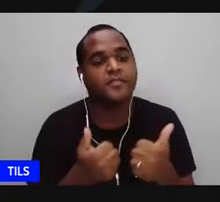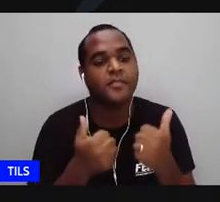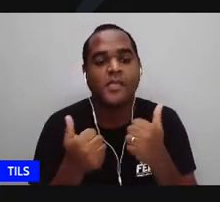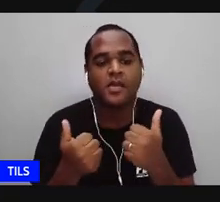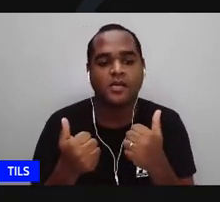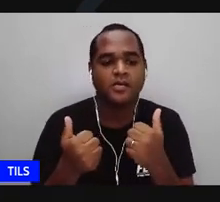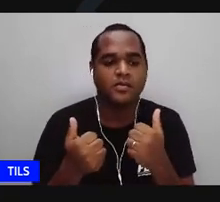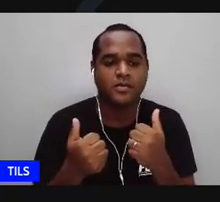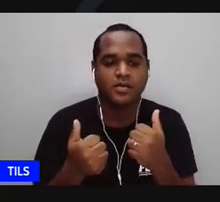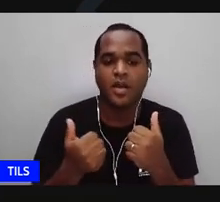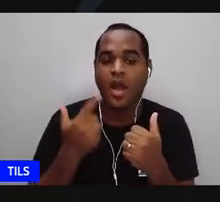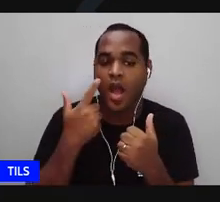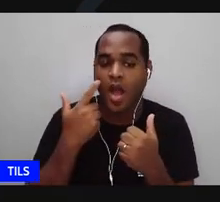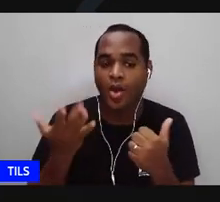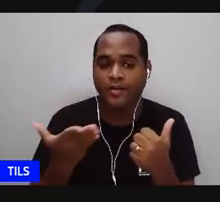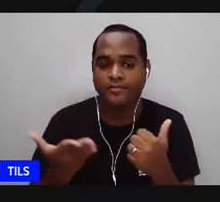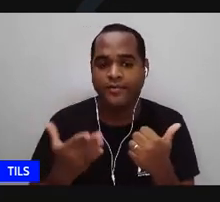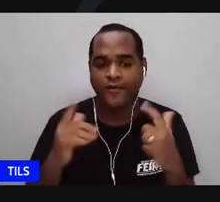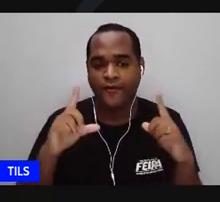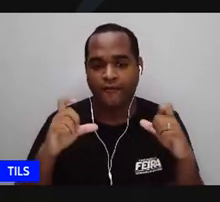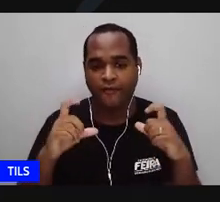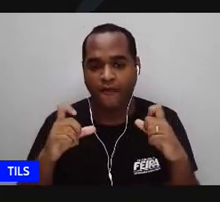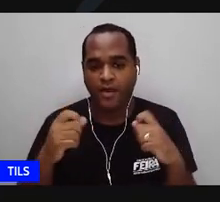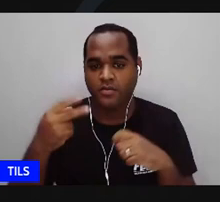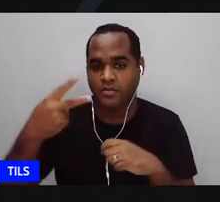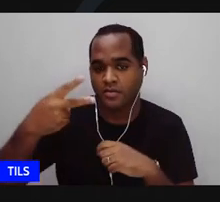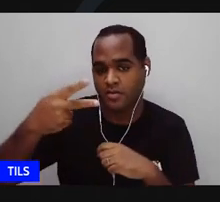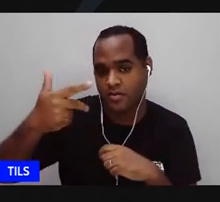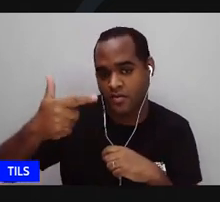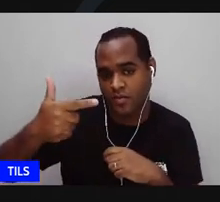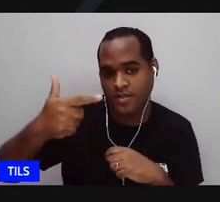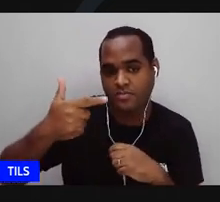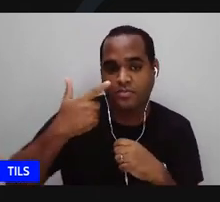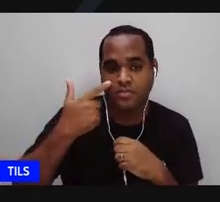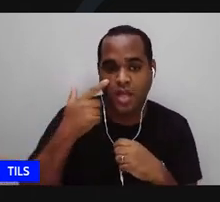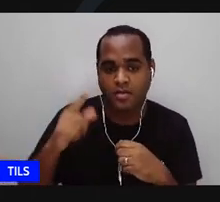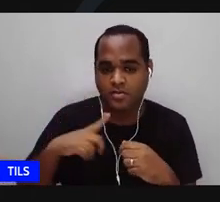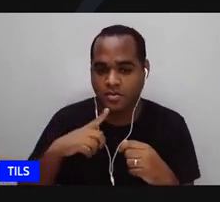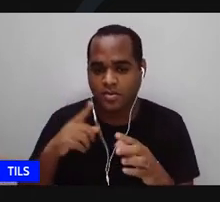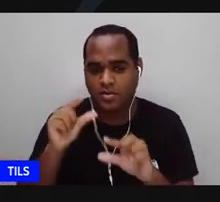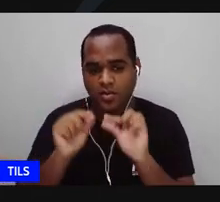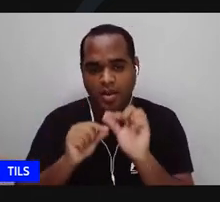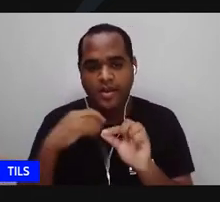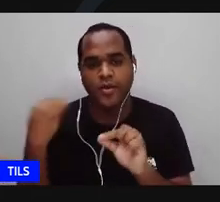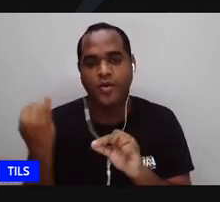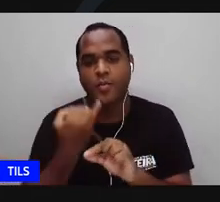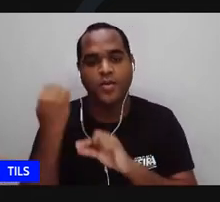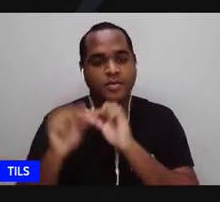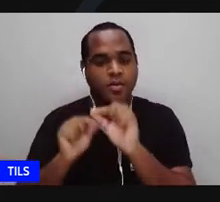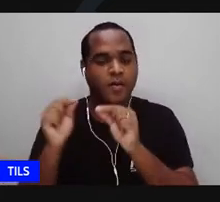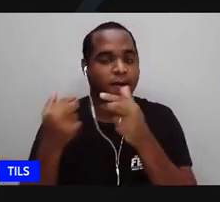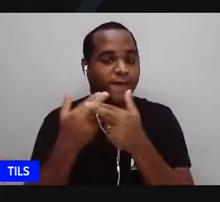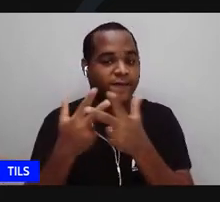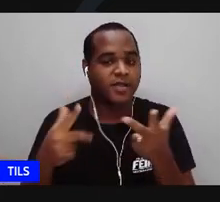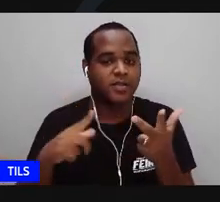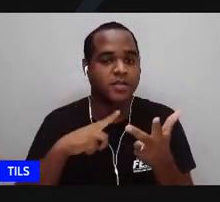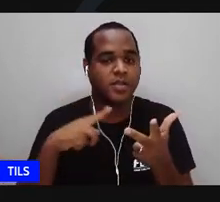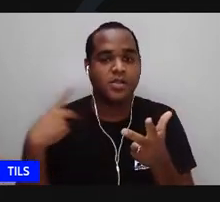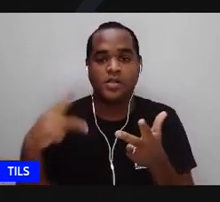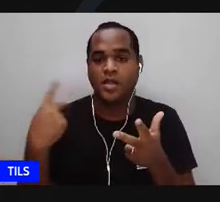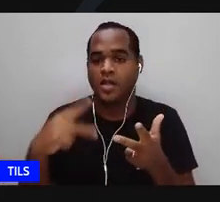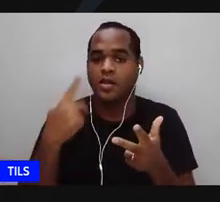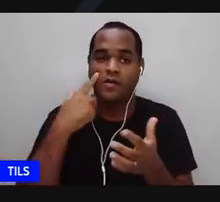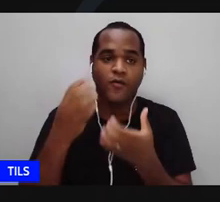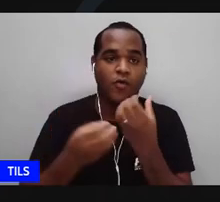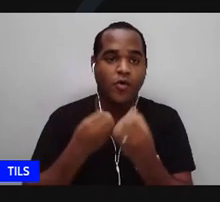duas fotos de Carolina interessante gente que muita gente sofreu ela com gentes porque veja que eu trouxe